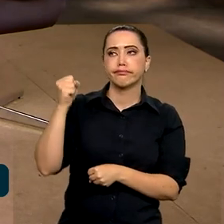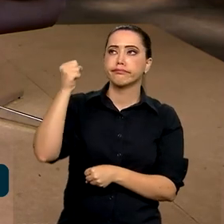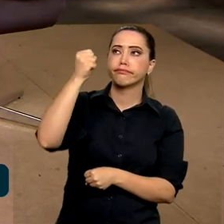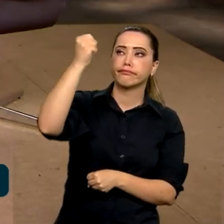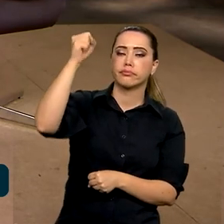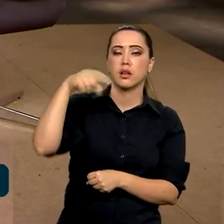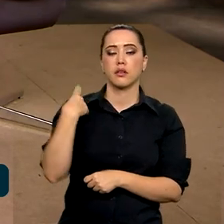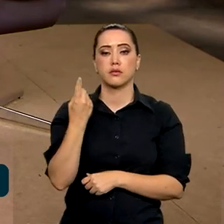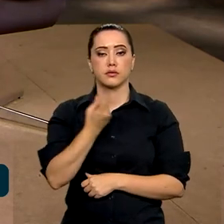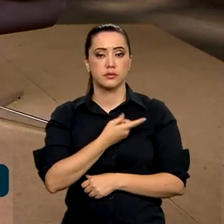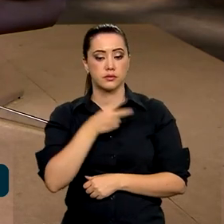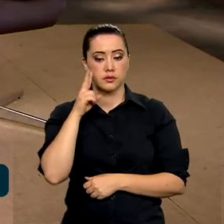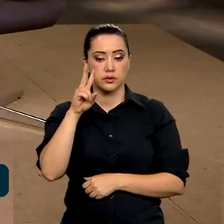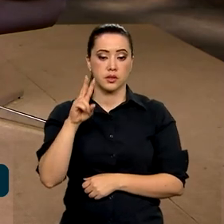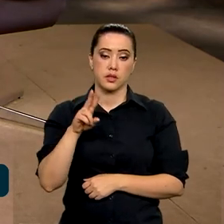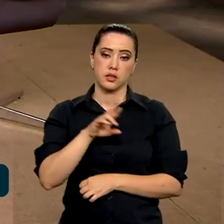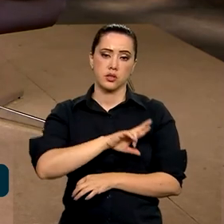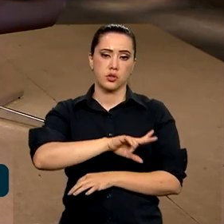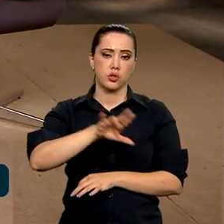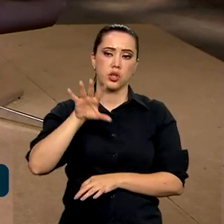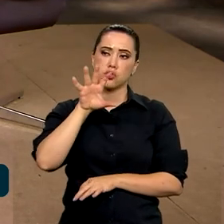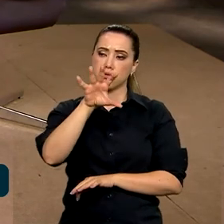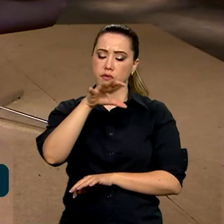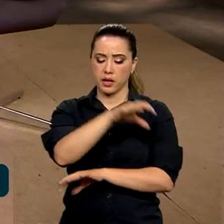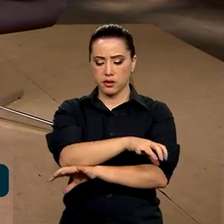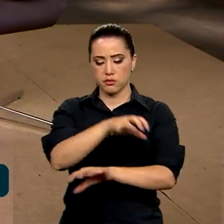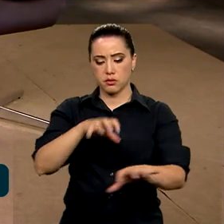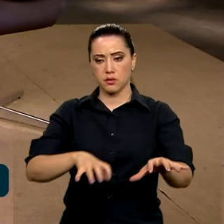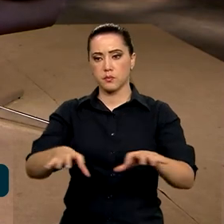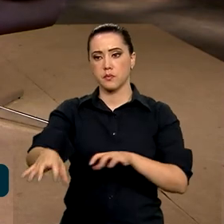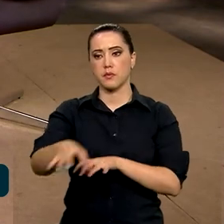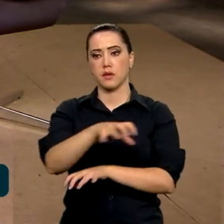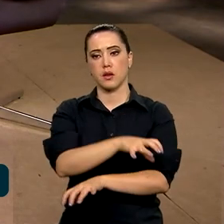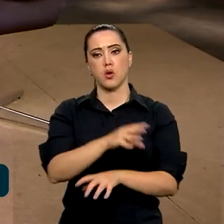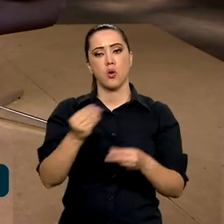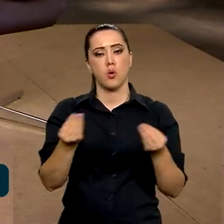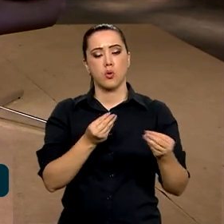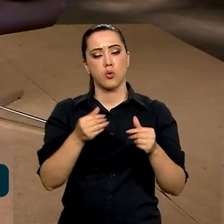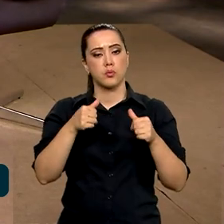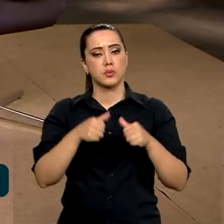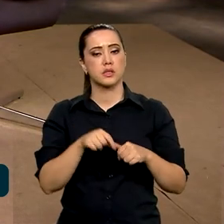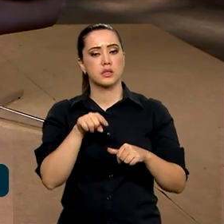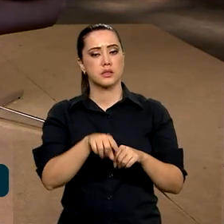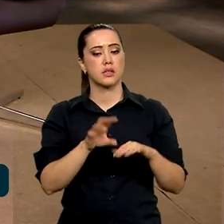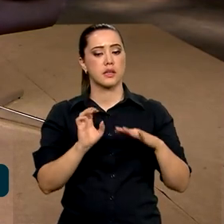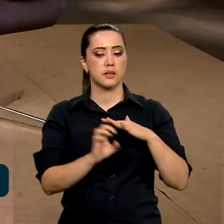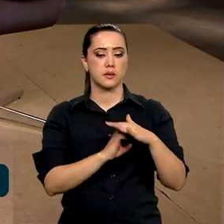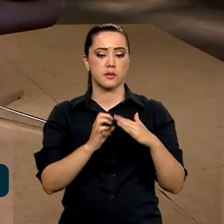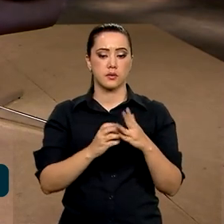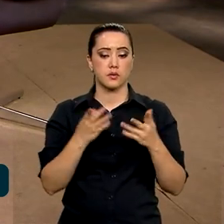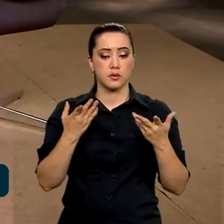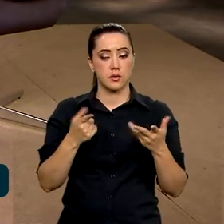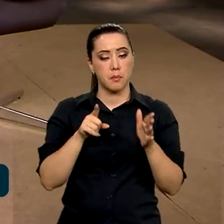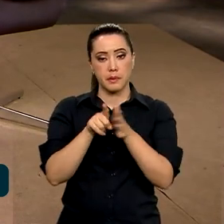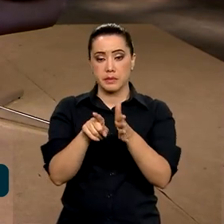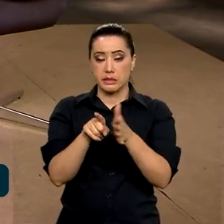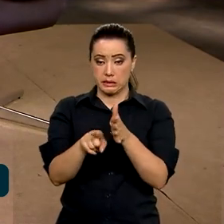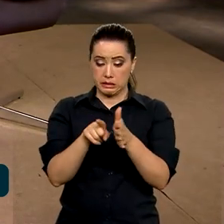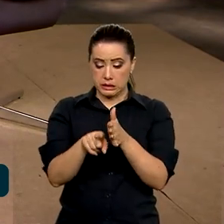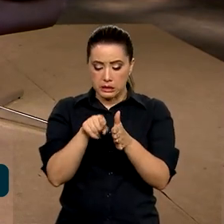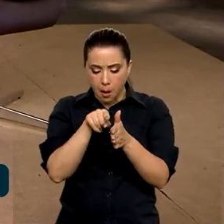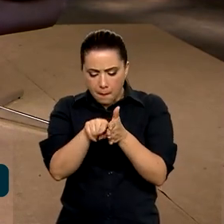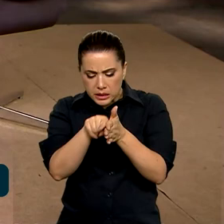nós temos biomas diversos, né? Como que se insere essa empresa para fazer pesquisa